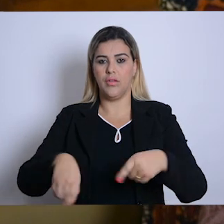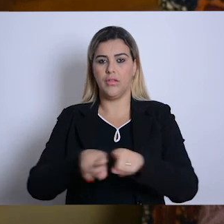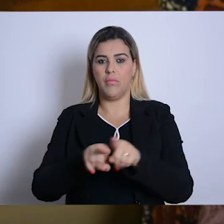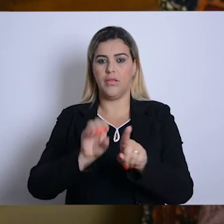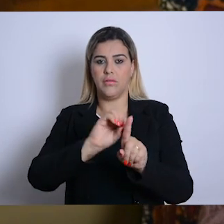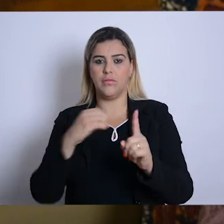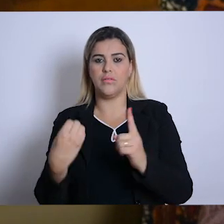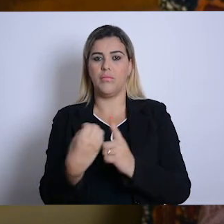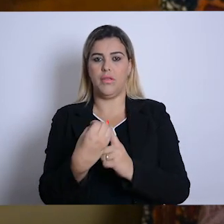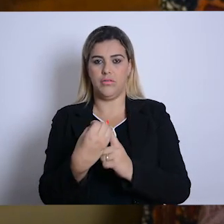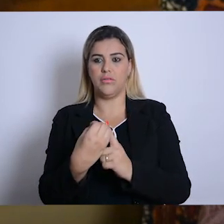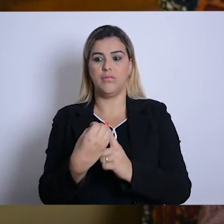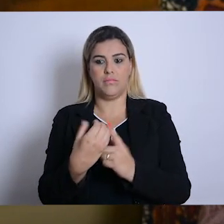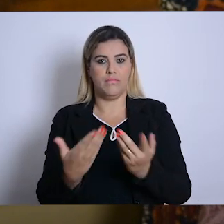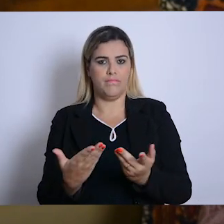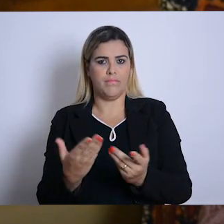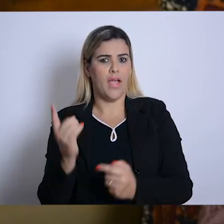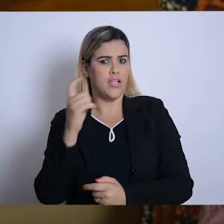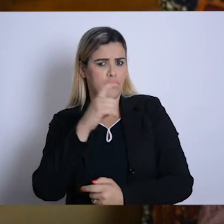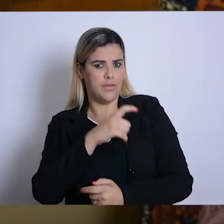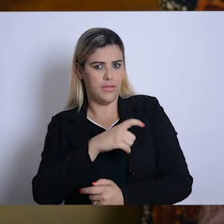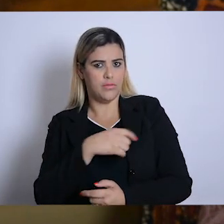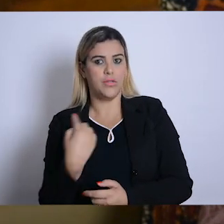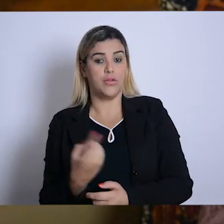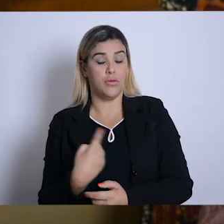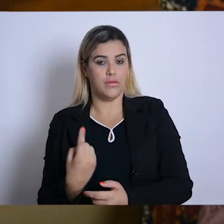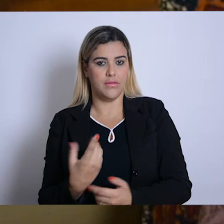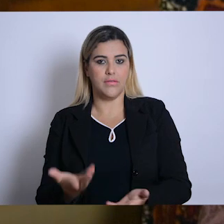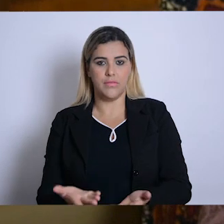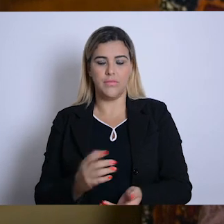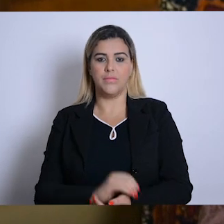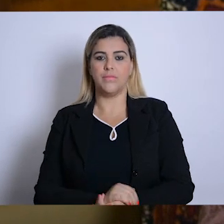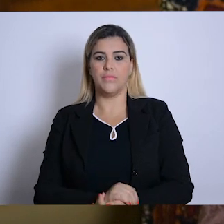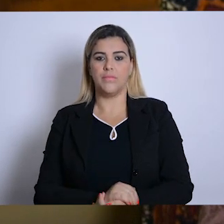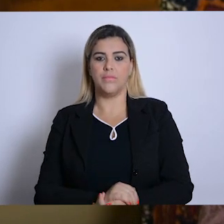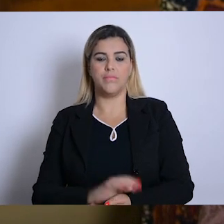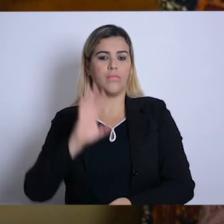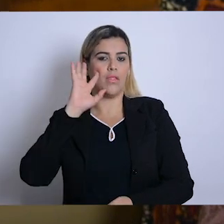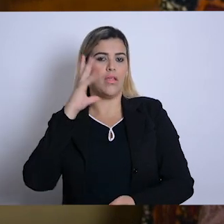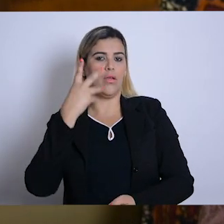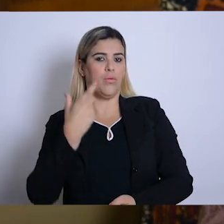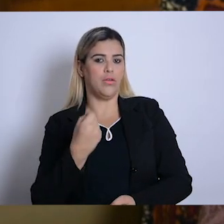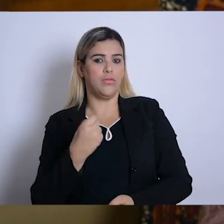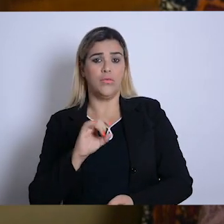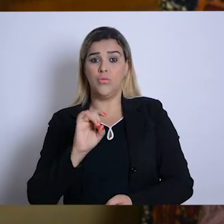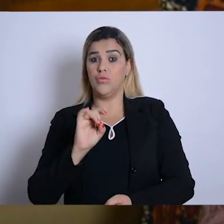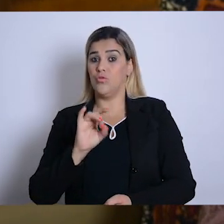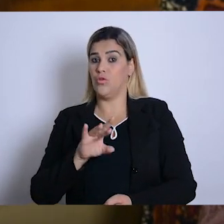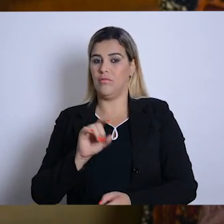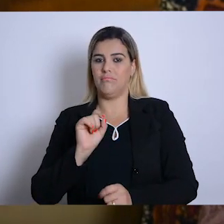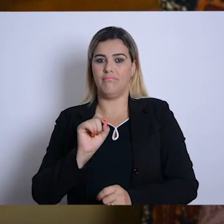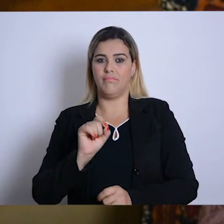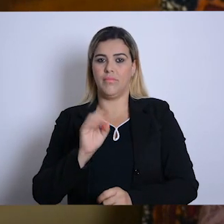socialmente. Essa é uma questão difícil para a gente, difícil. Eu acho que não só para a terapia